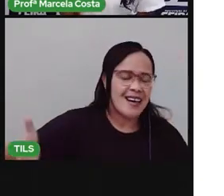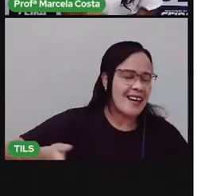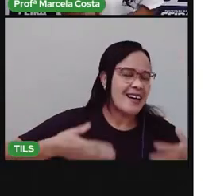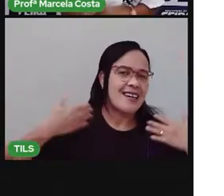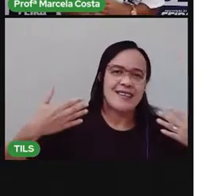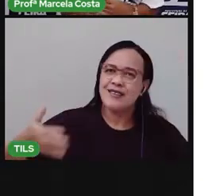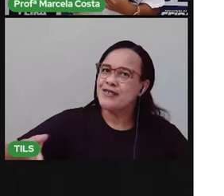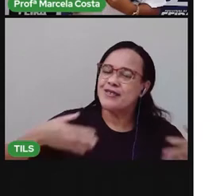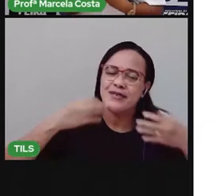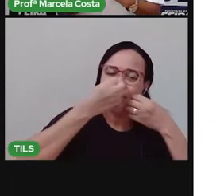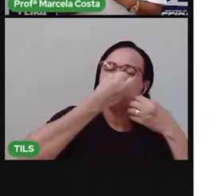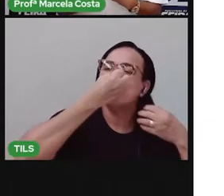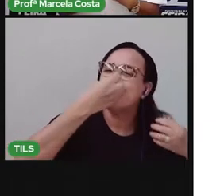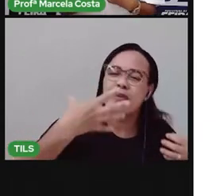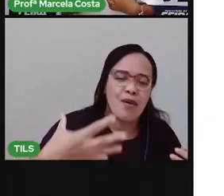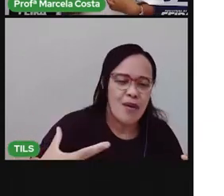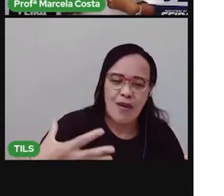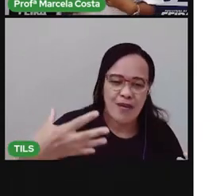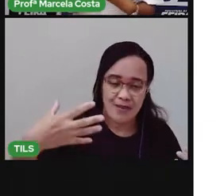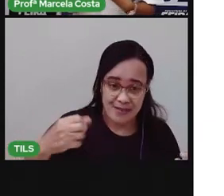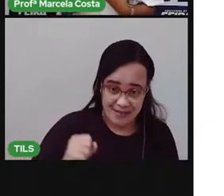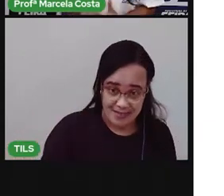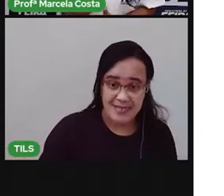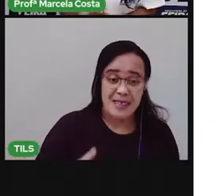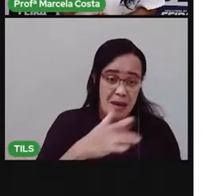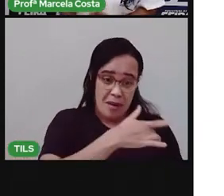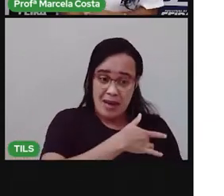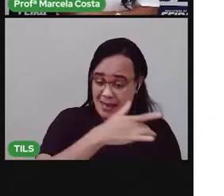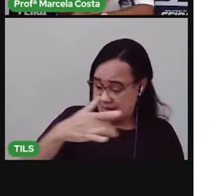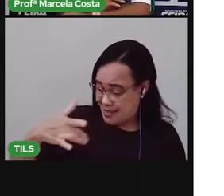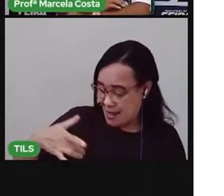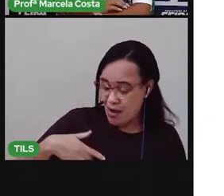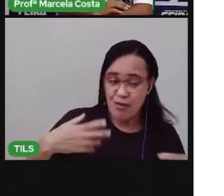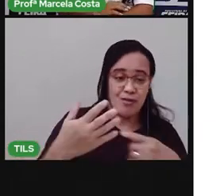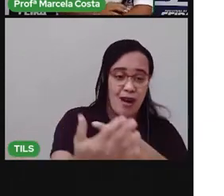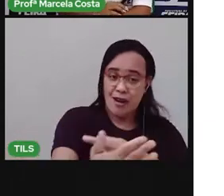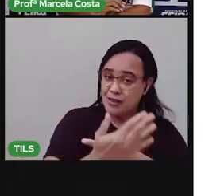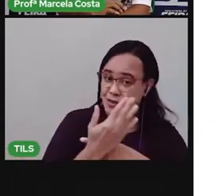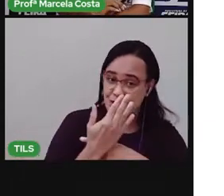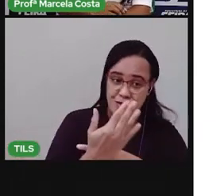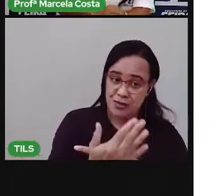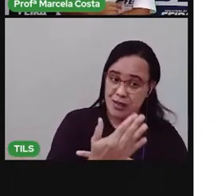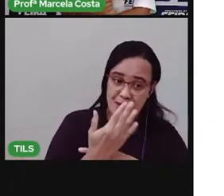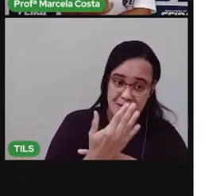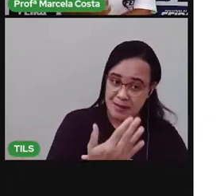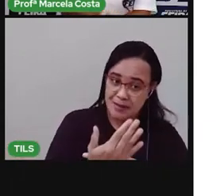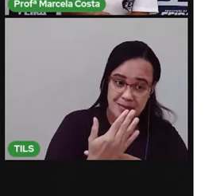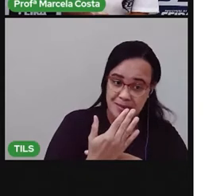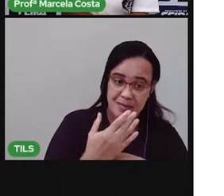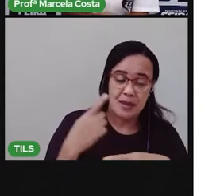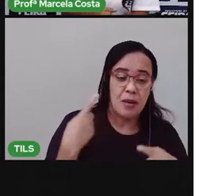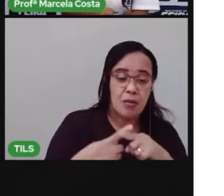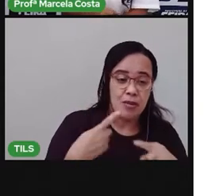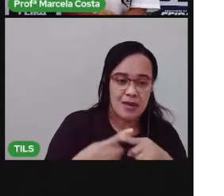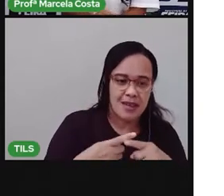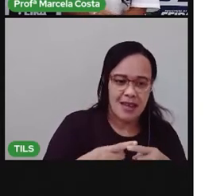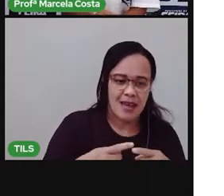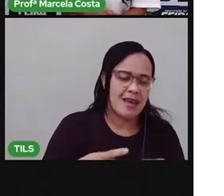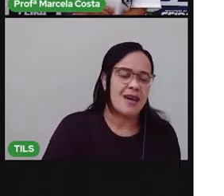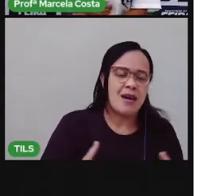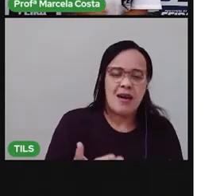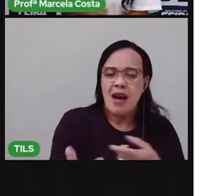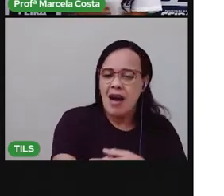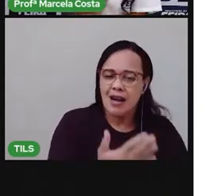ela para nossa saúde diretamente ela contribui para a produção de vitamina D na nossa